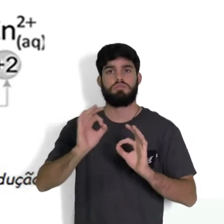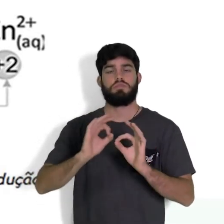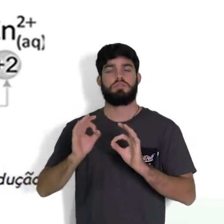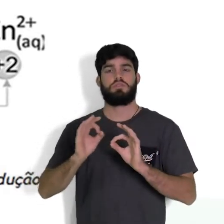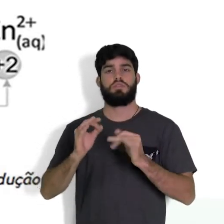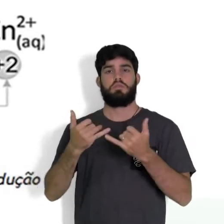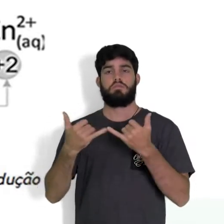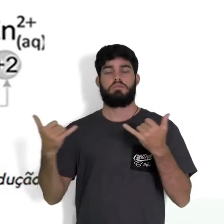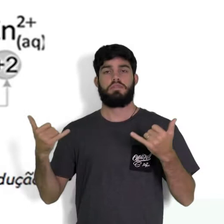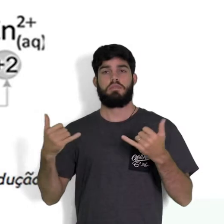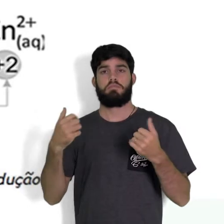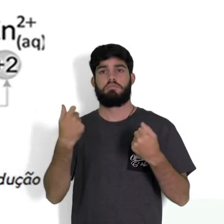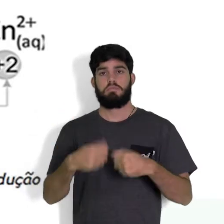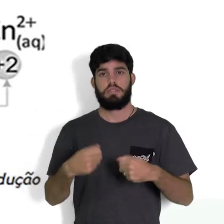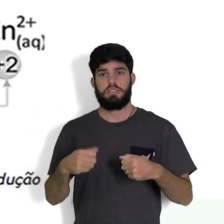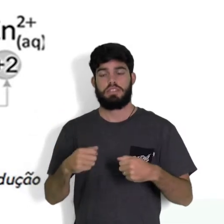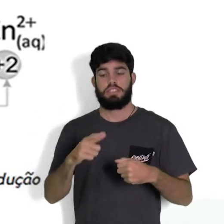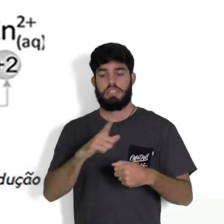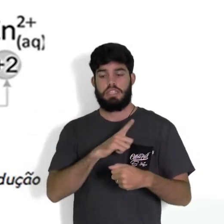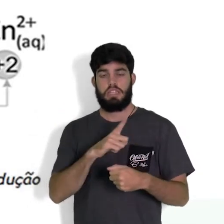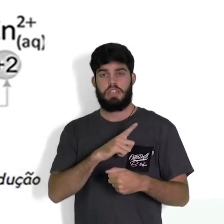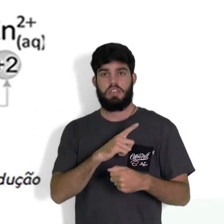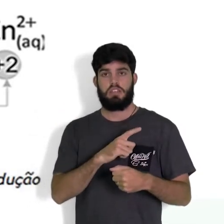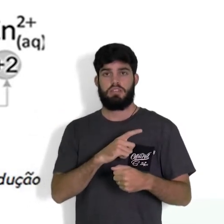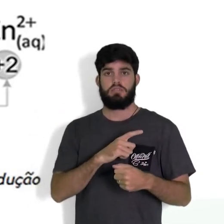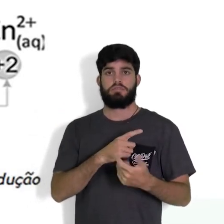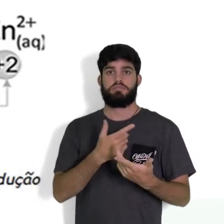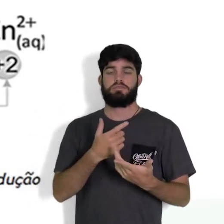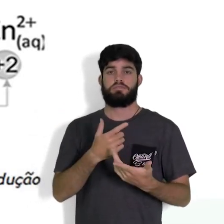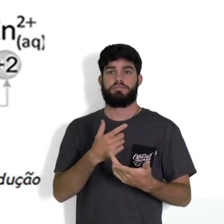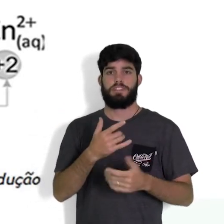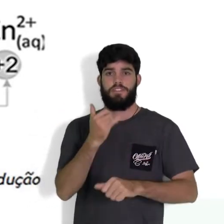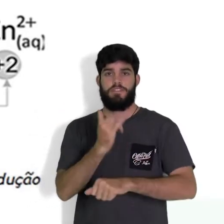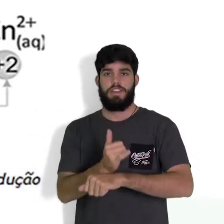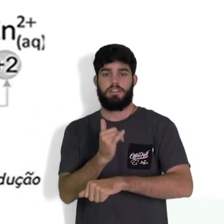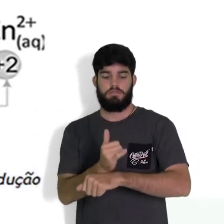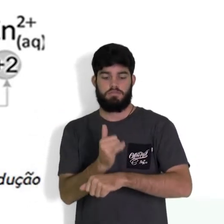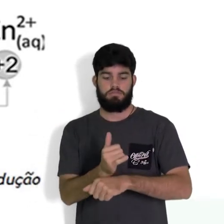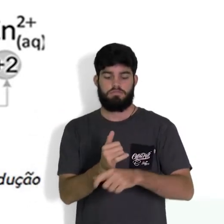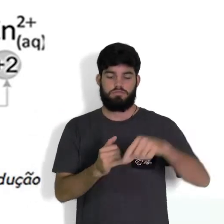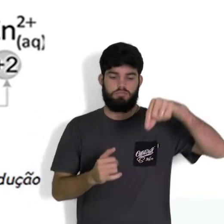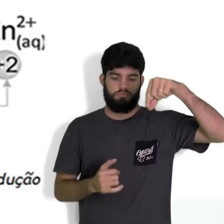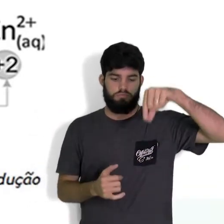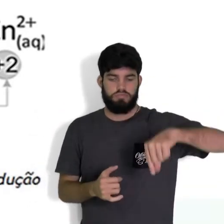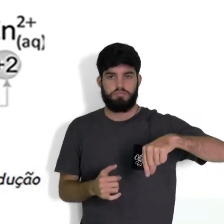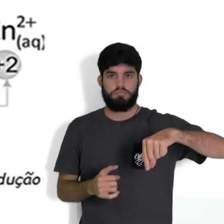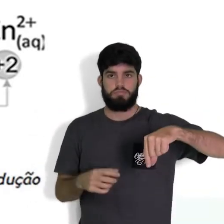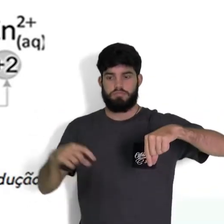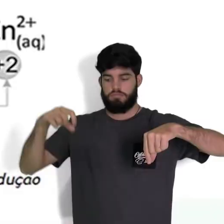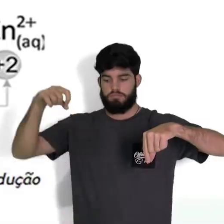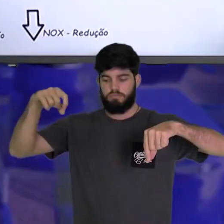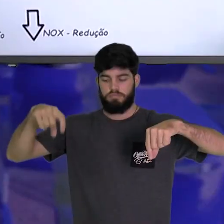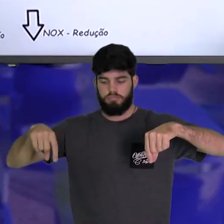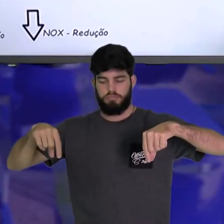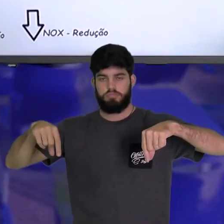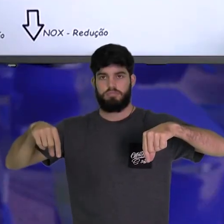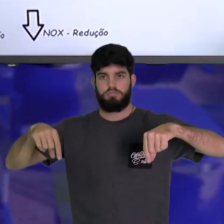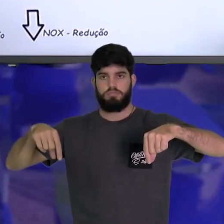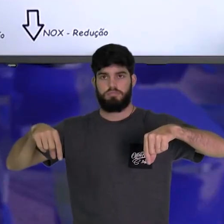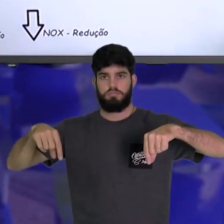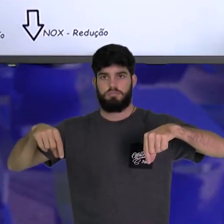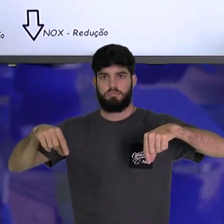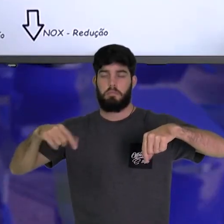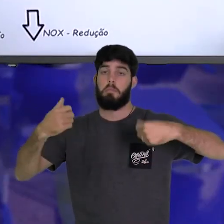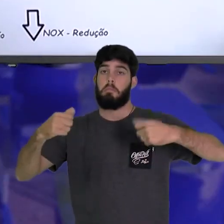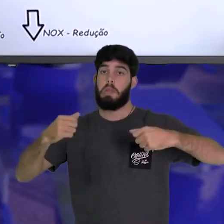placa do metal mergulhada no sal deste metal. E esse sal tem que estar em água, tem que estar em